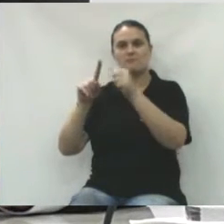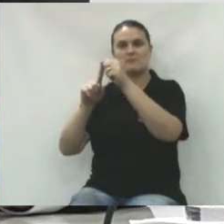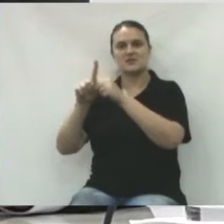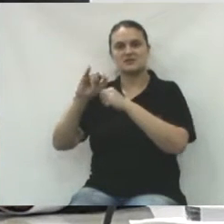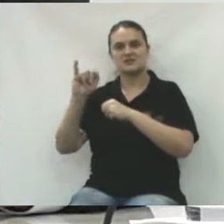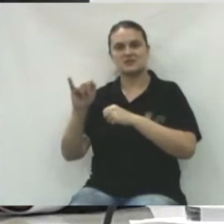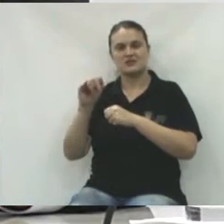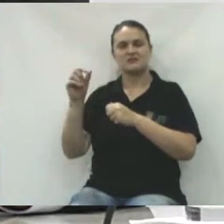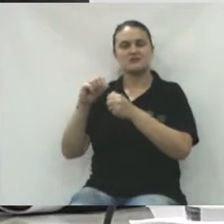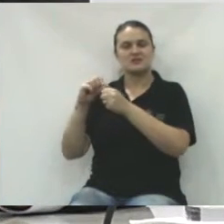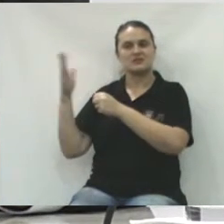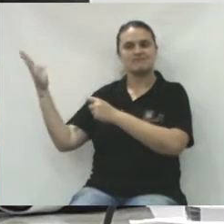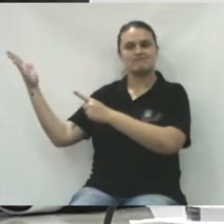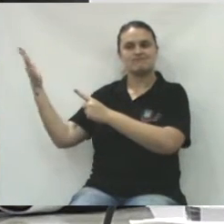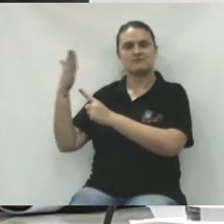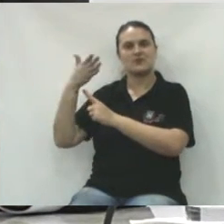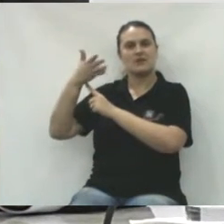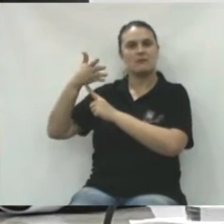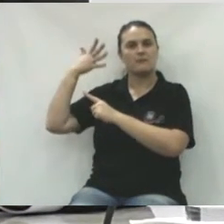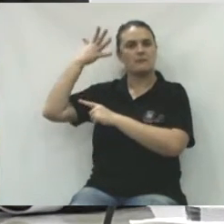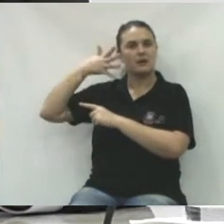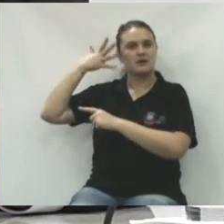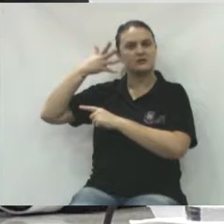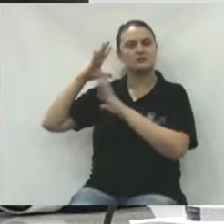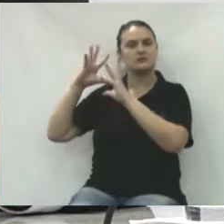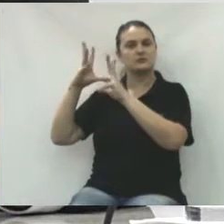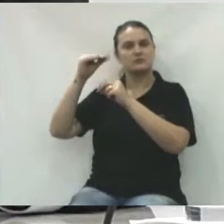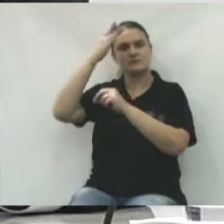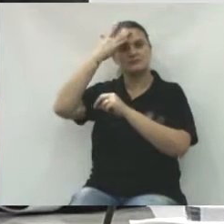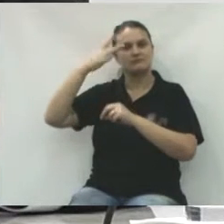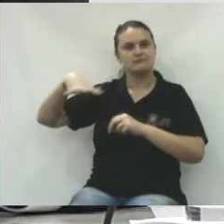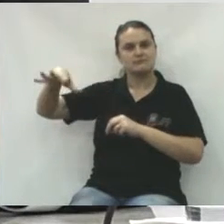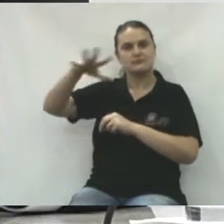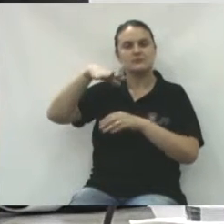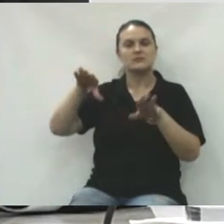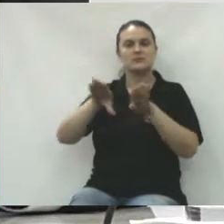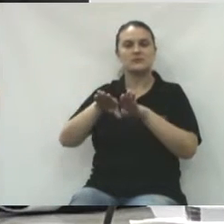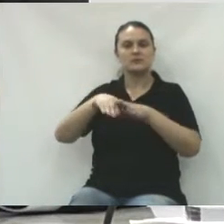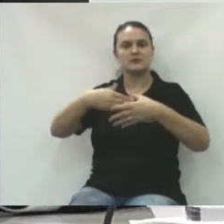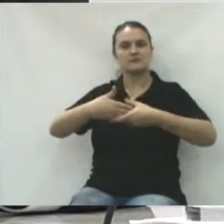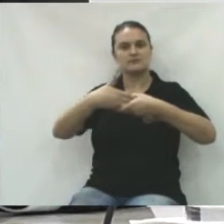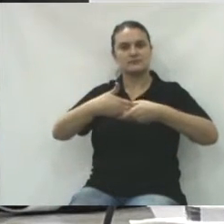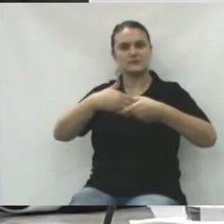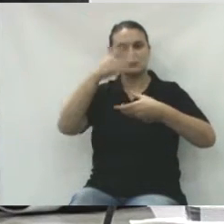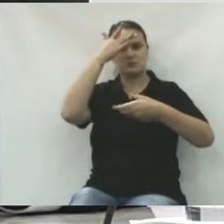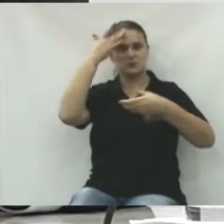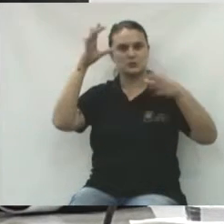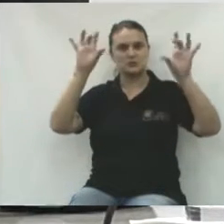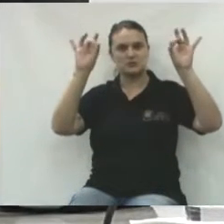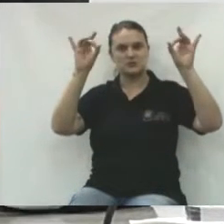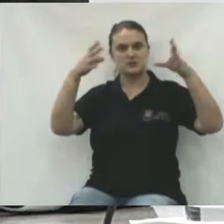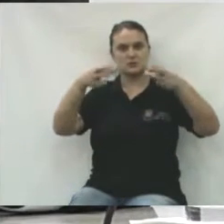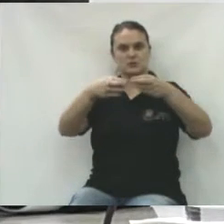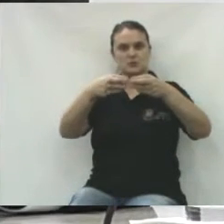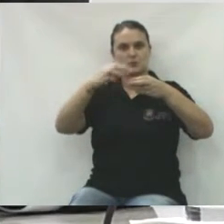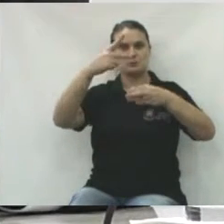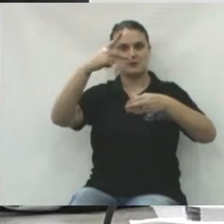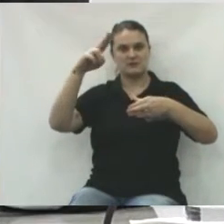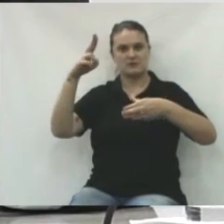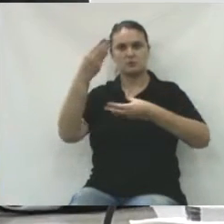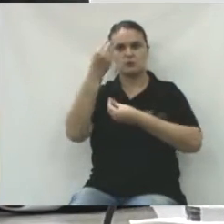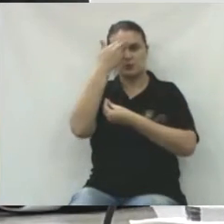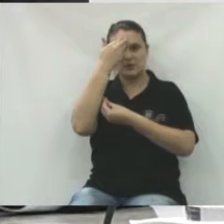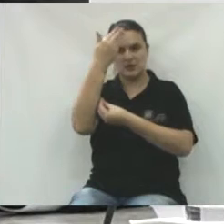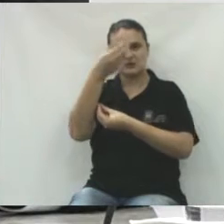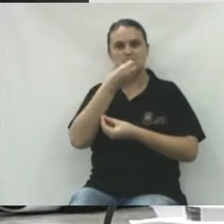os vereadores aí, que vão, com certeza, em janeiro, trazer uma palestra aí para todos os vereadores e para toda a nossa região. E também cumprimentar o